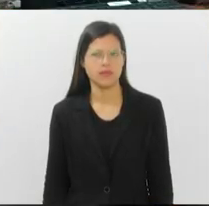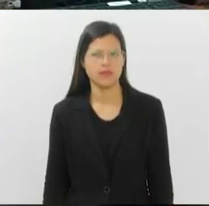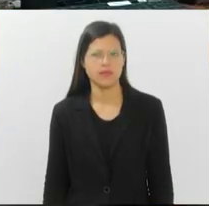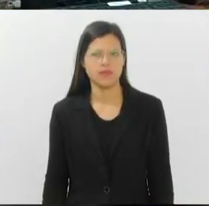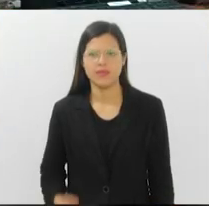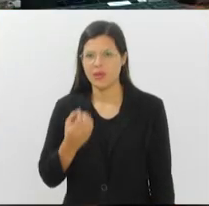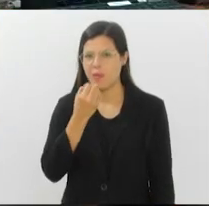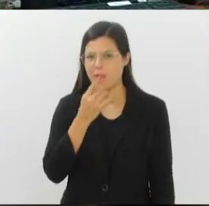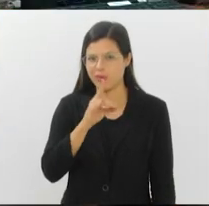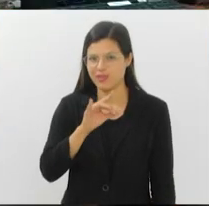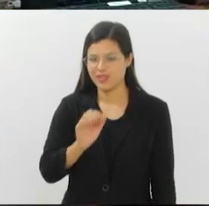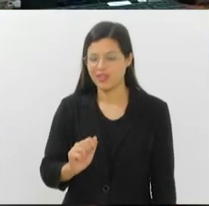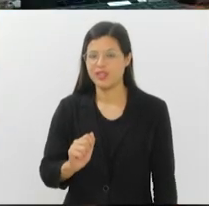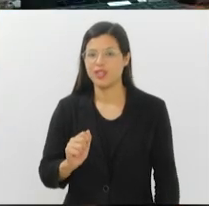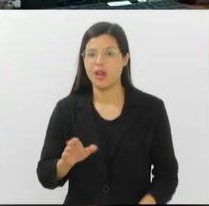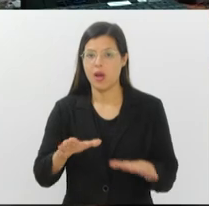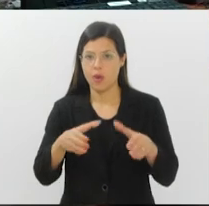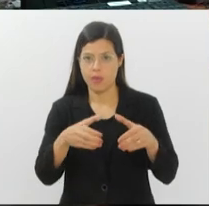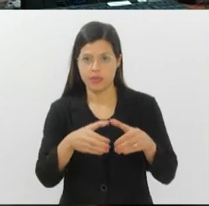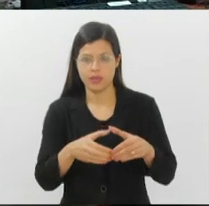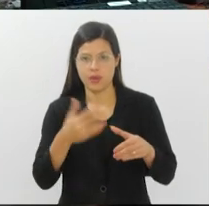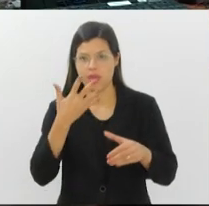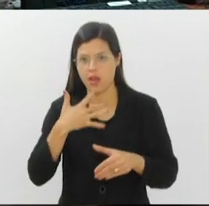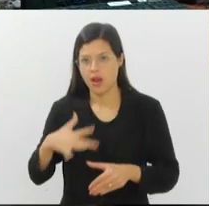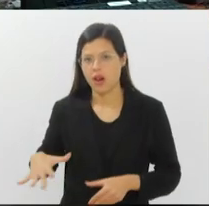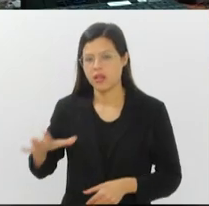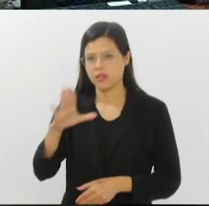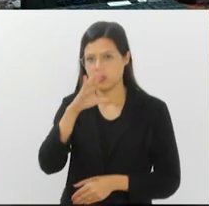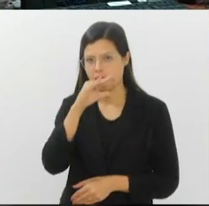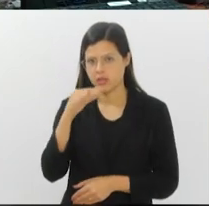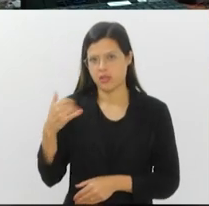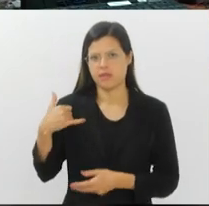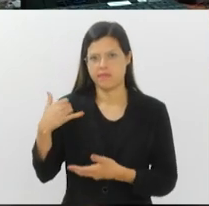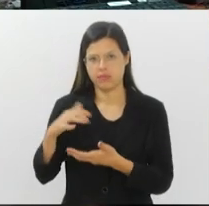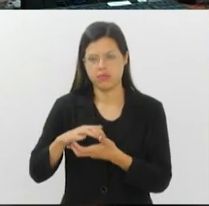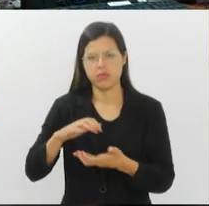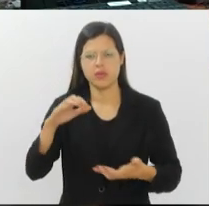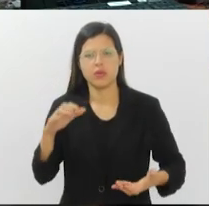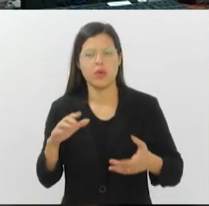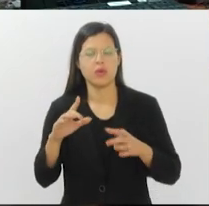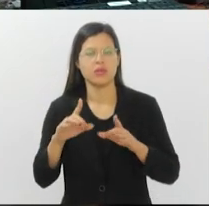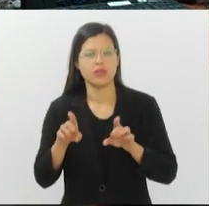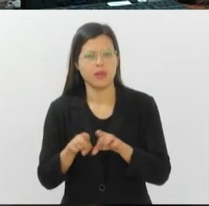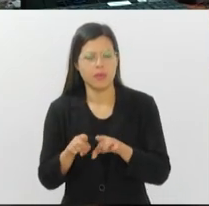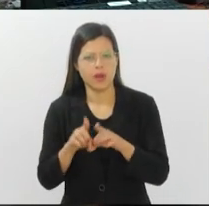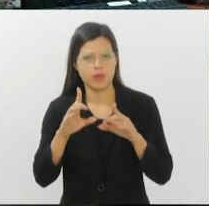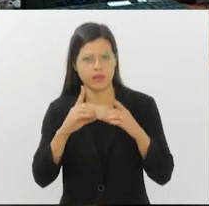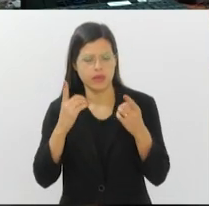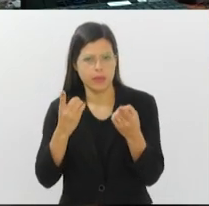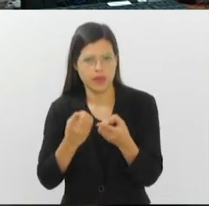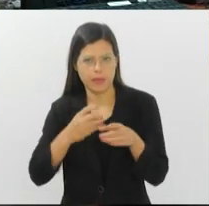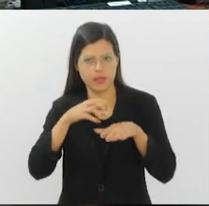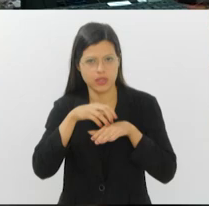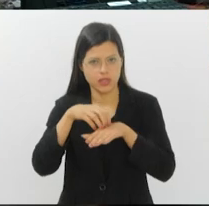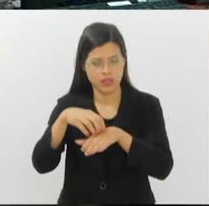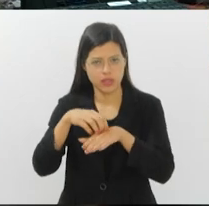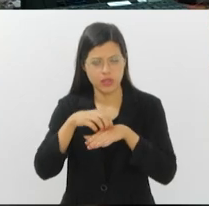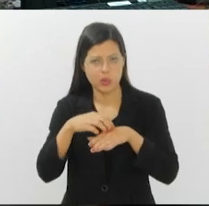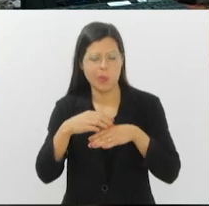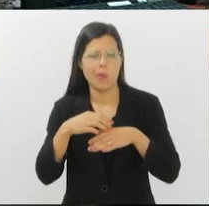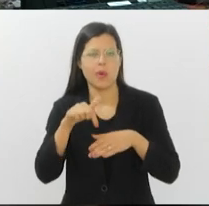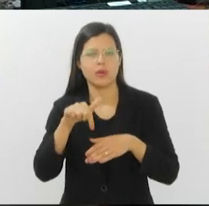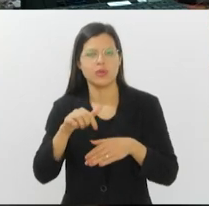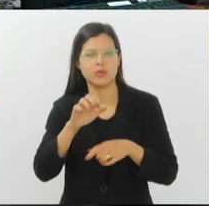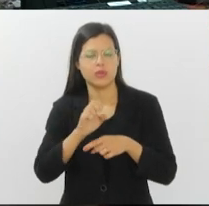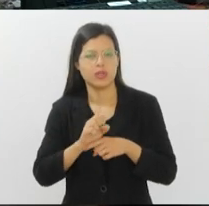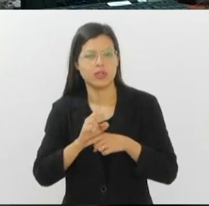Bom Dia. A Comissão da Criança, do Adolescente e do Idoso e o Departamento de Transportes Rodoviários do Estado lançaram a